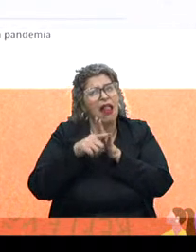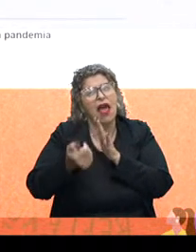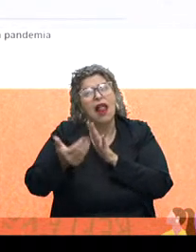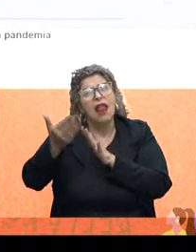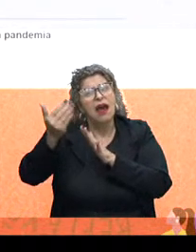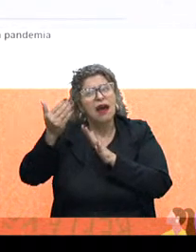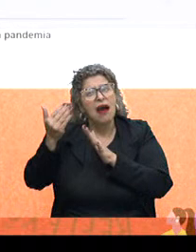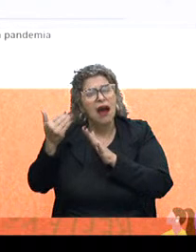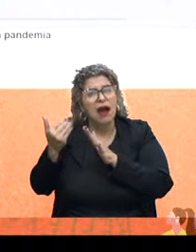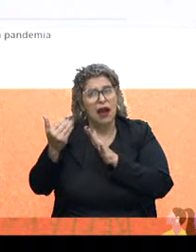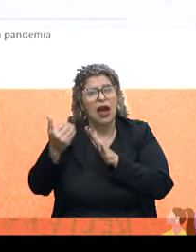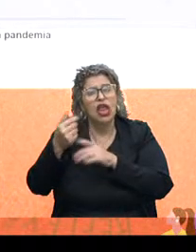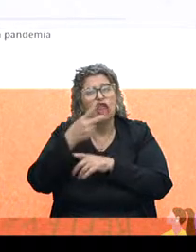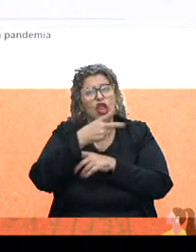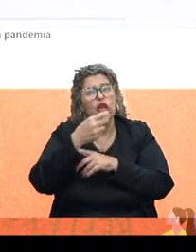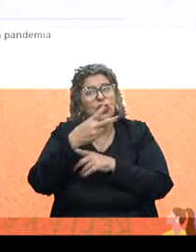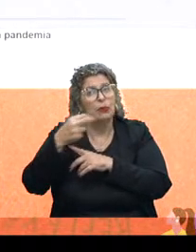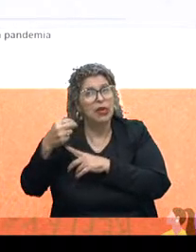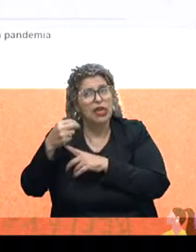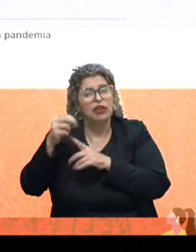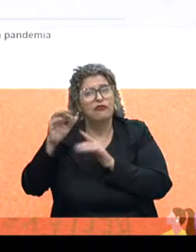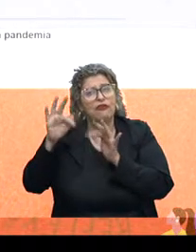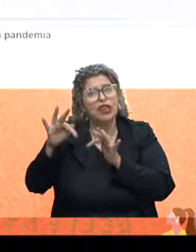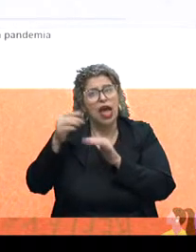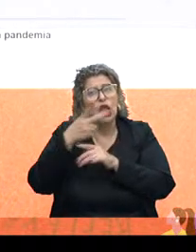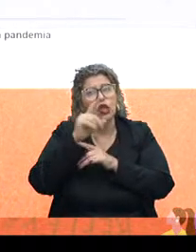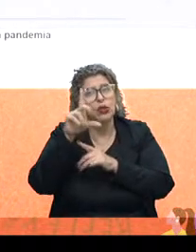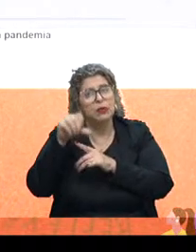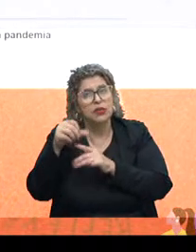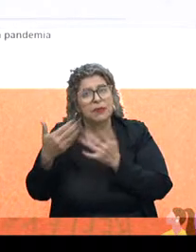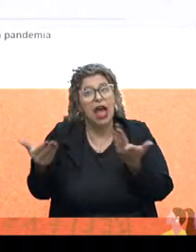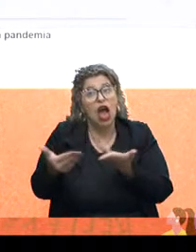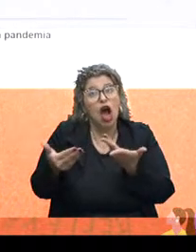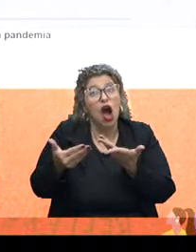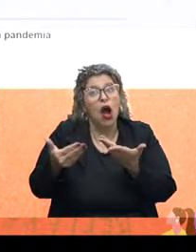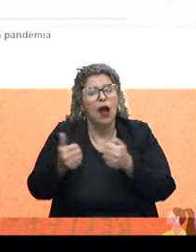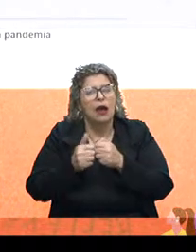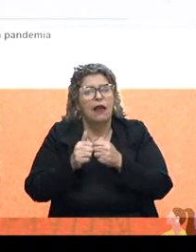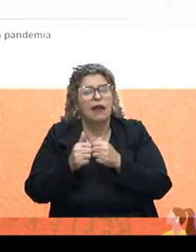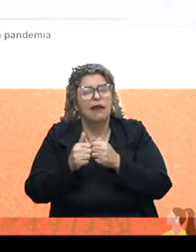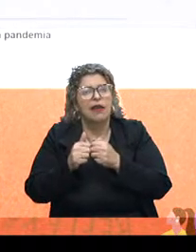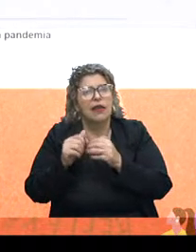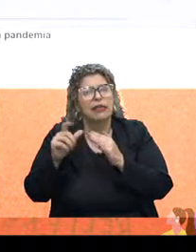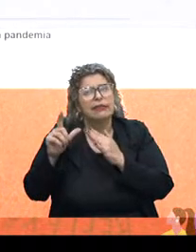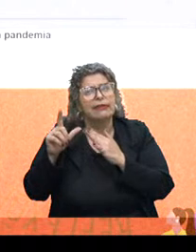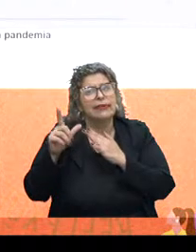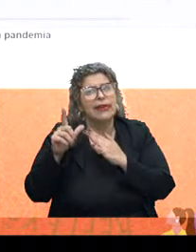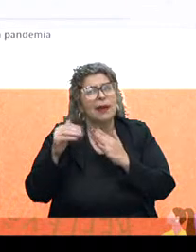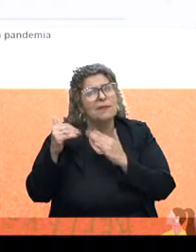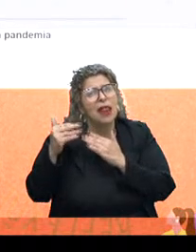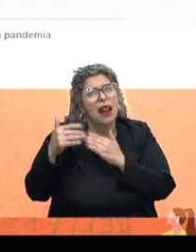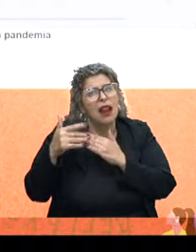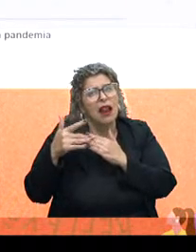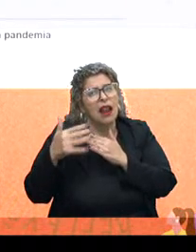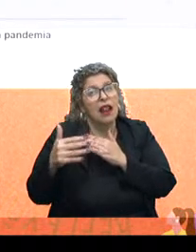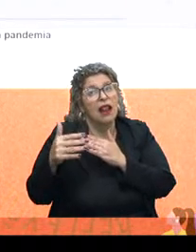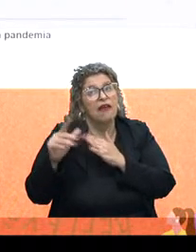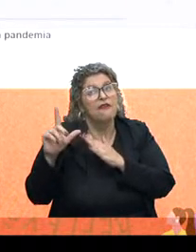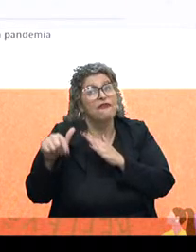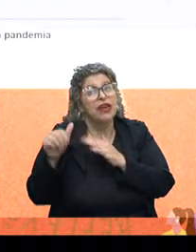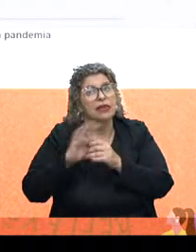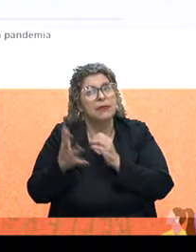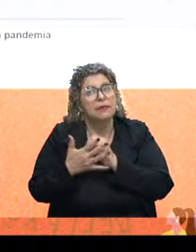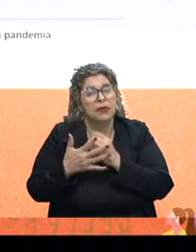comecinho de 2020, final de 2019, e agora, neste momento, saindo aí, encaminhando o fim da pandemia.